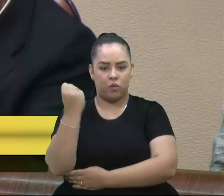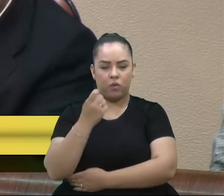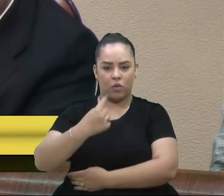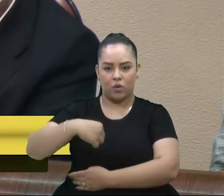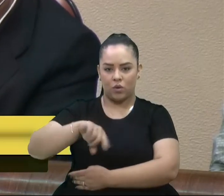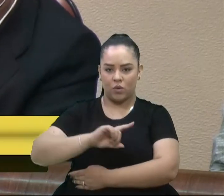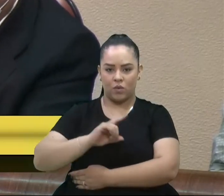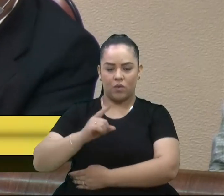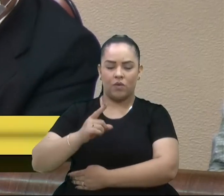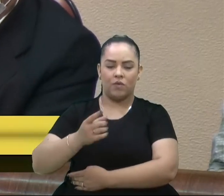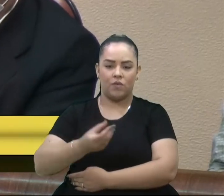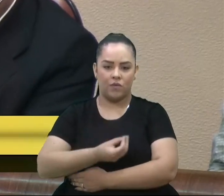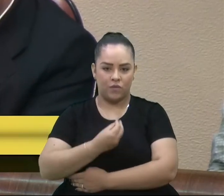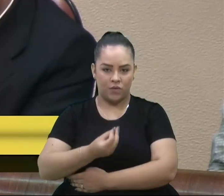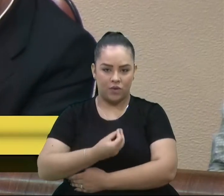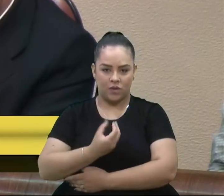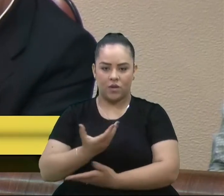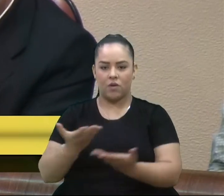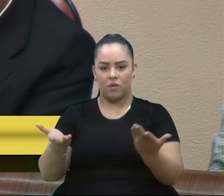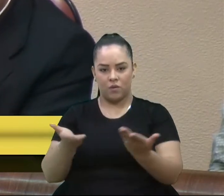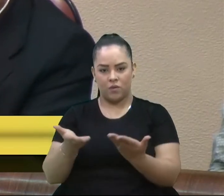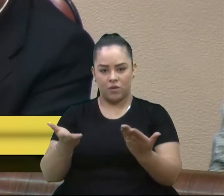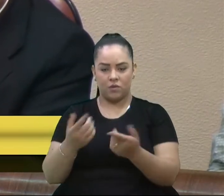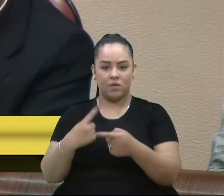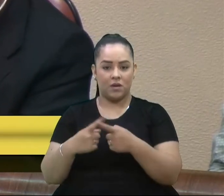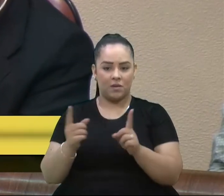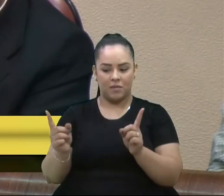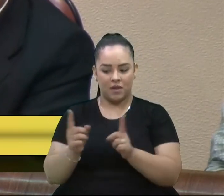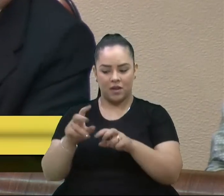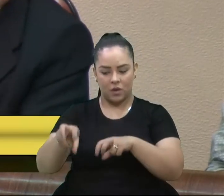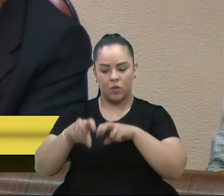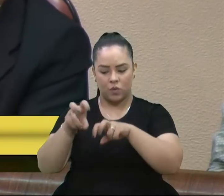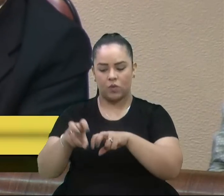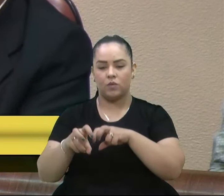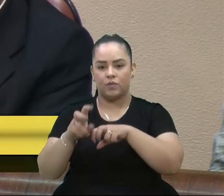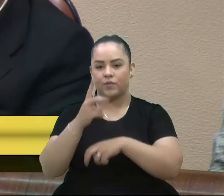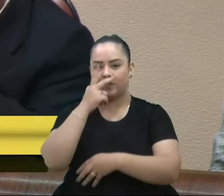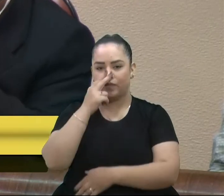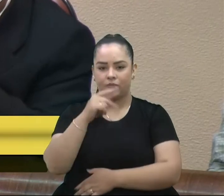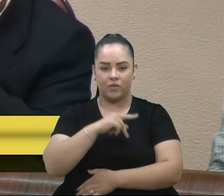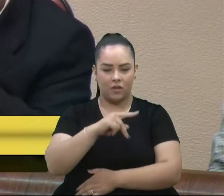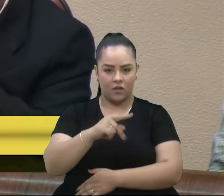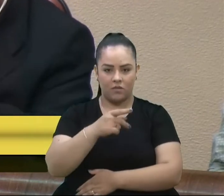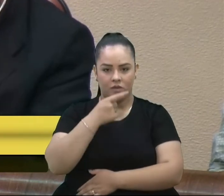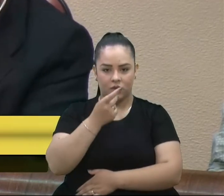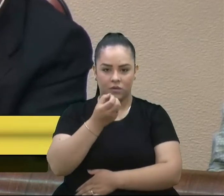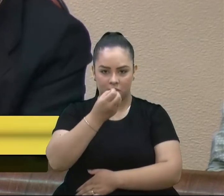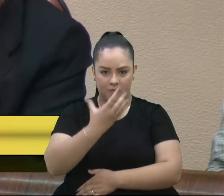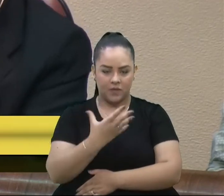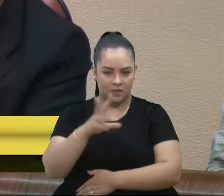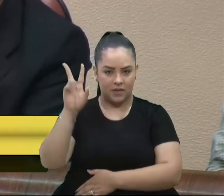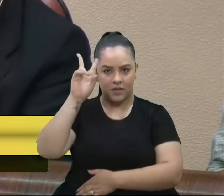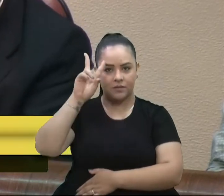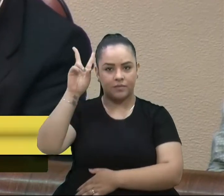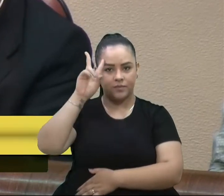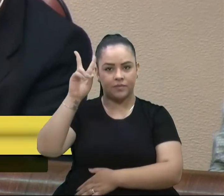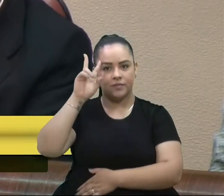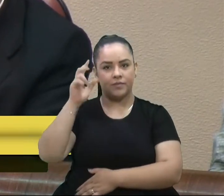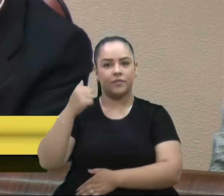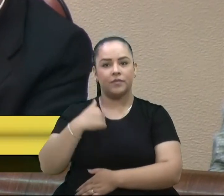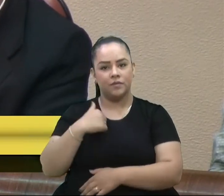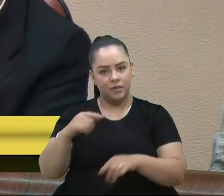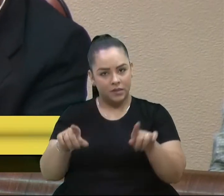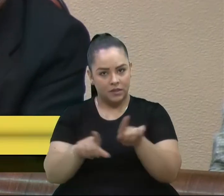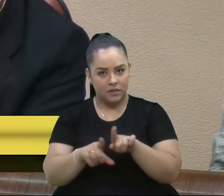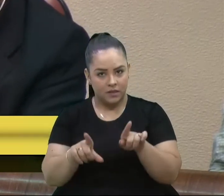pequeno agricultor, como o presidente fez muito bem a lembrar, e eu também fiz